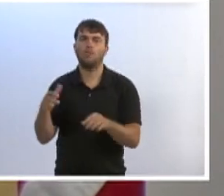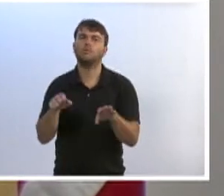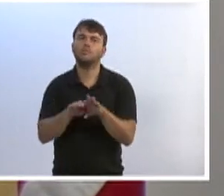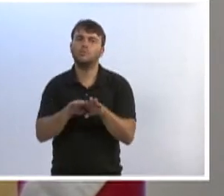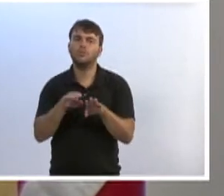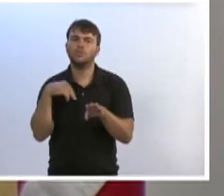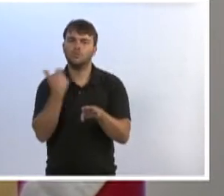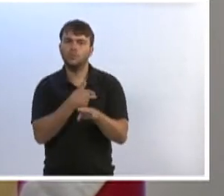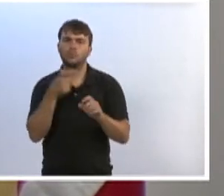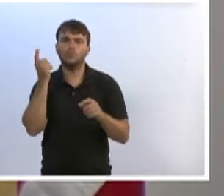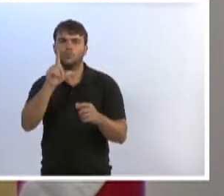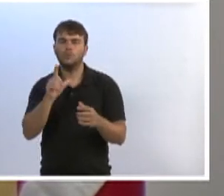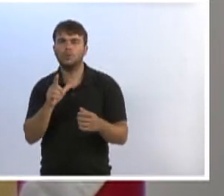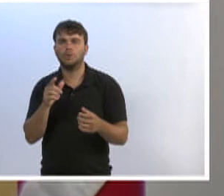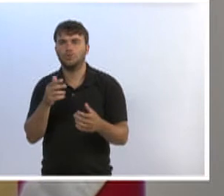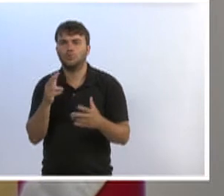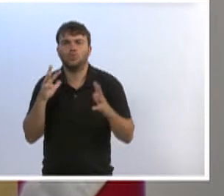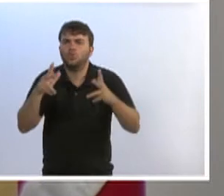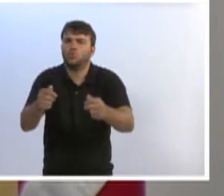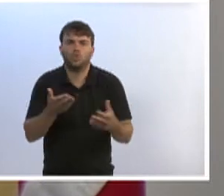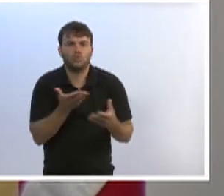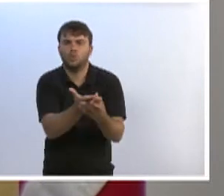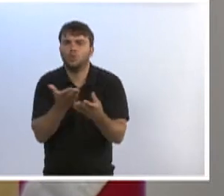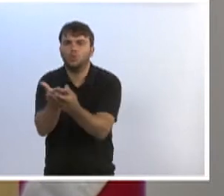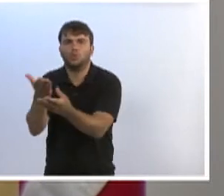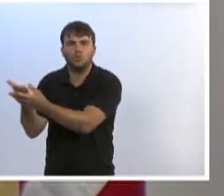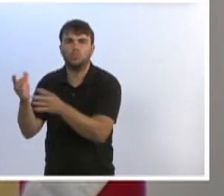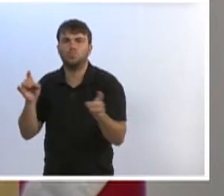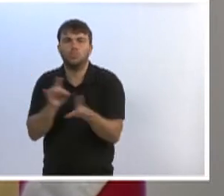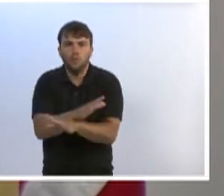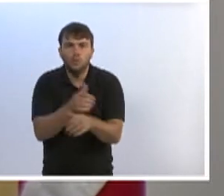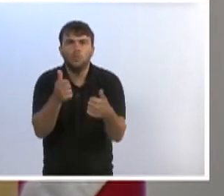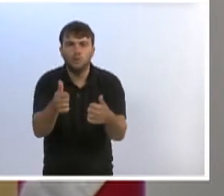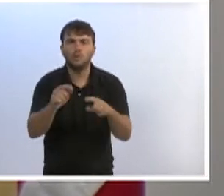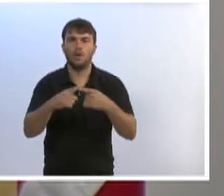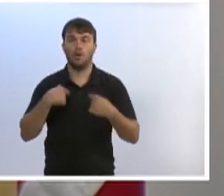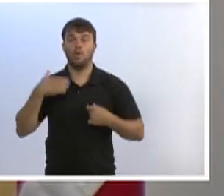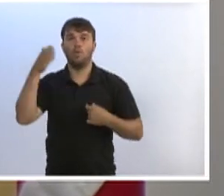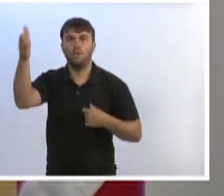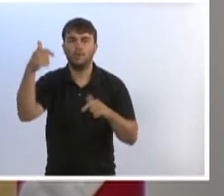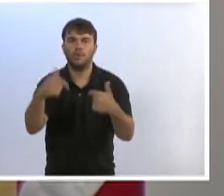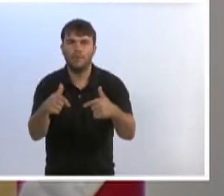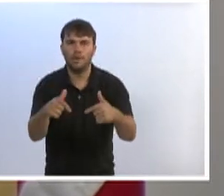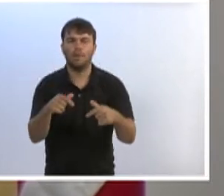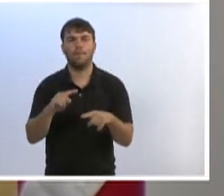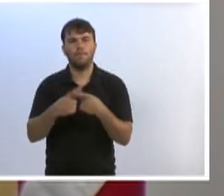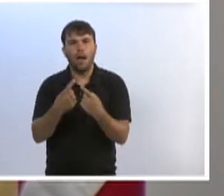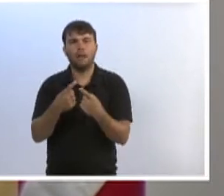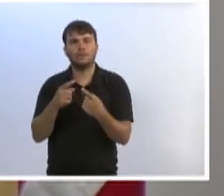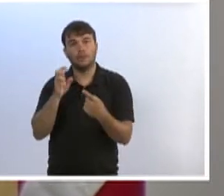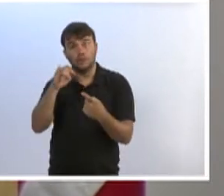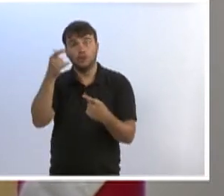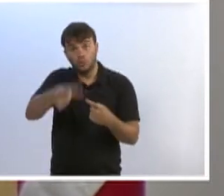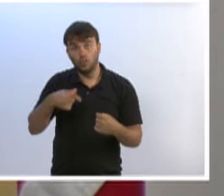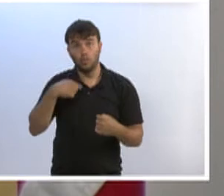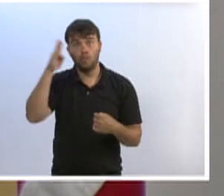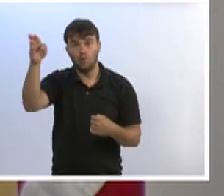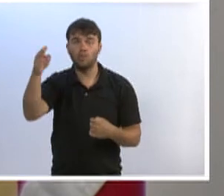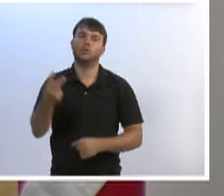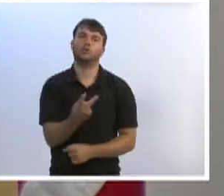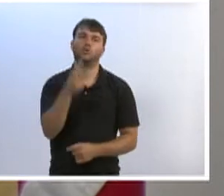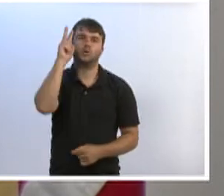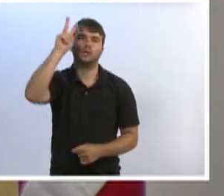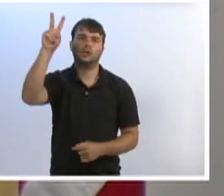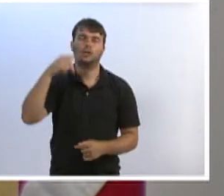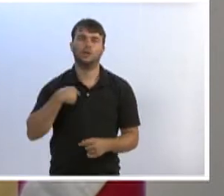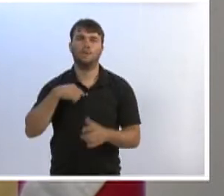não fui a passeio, fui a trabalho, mas na próxima vez ficarei no mínimo dois dias em Brasília, porque lá é o centro